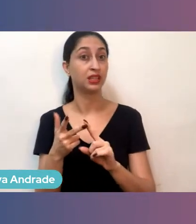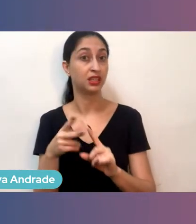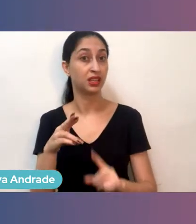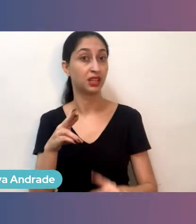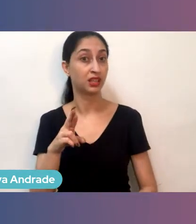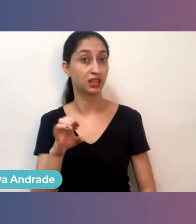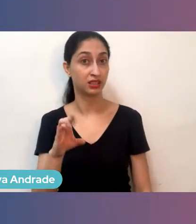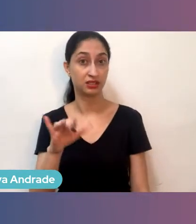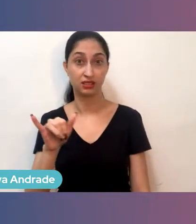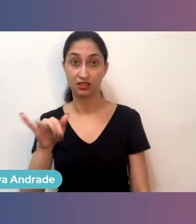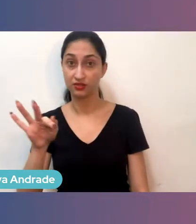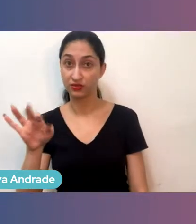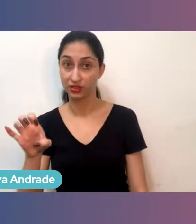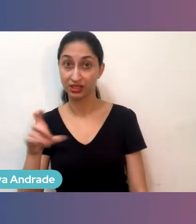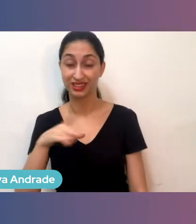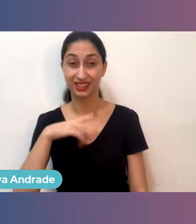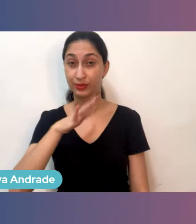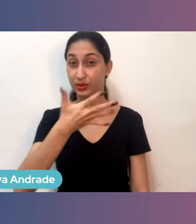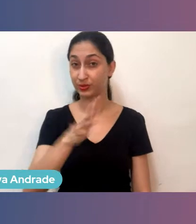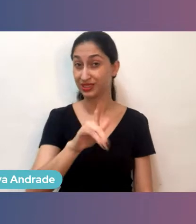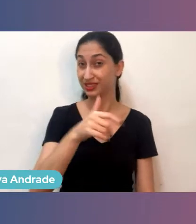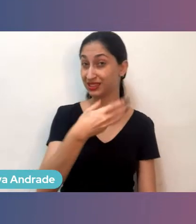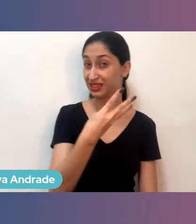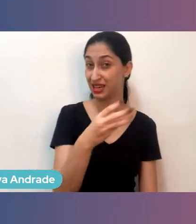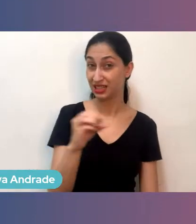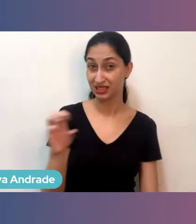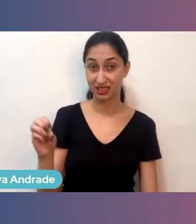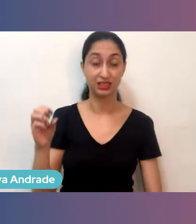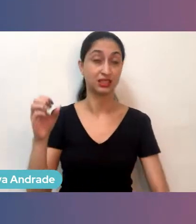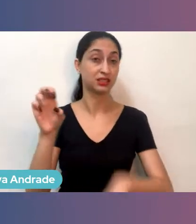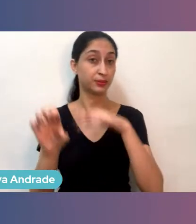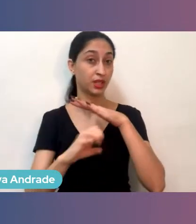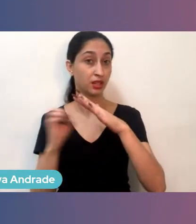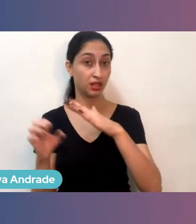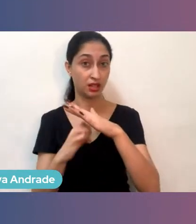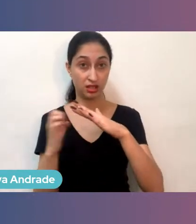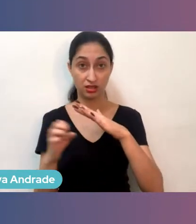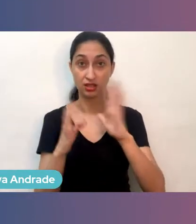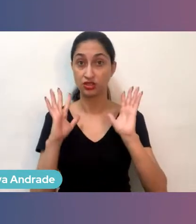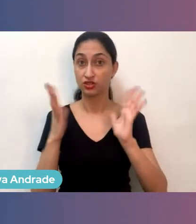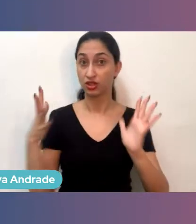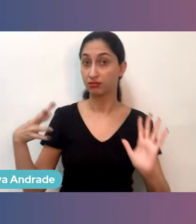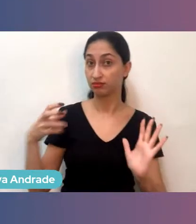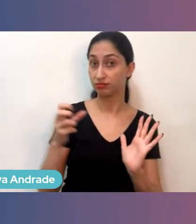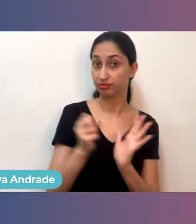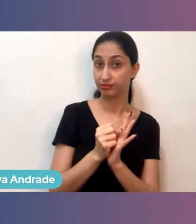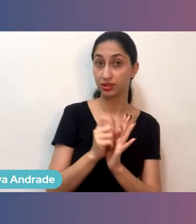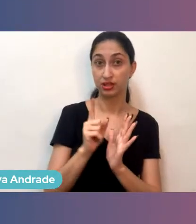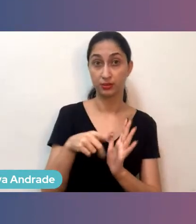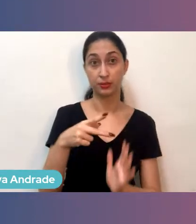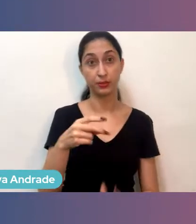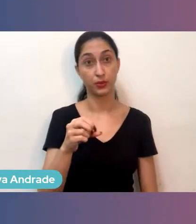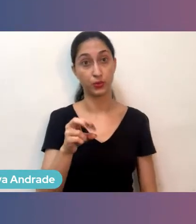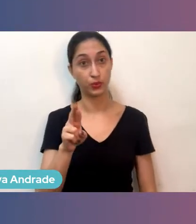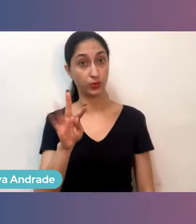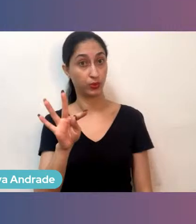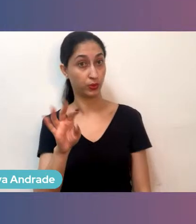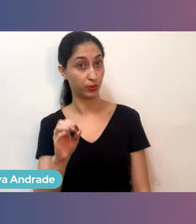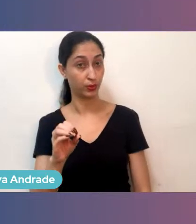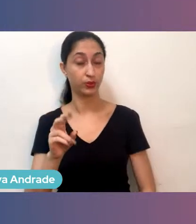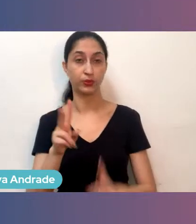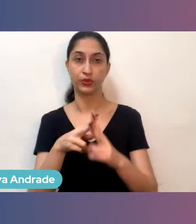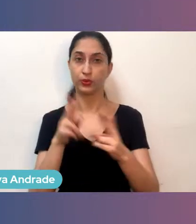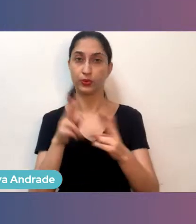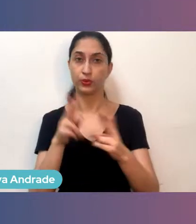de 300 empresas ali cadastradas no Porto Digital, existe desde grandes empresas